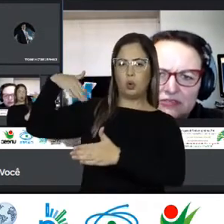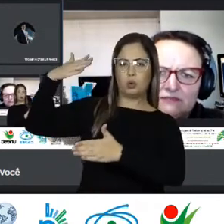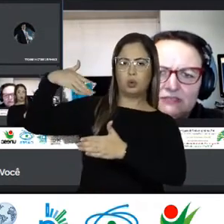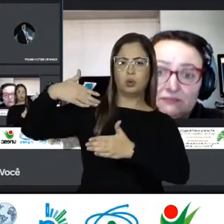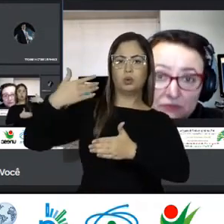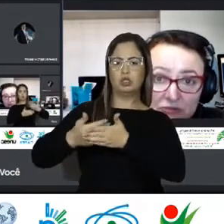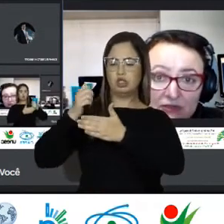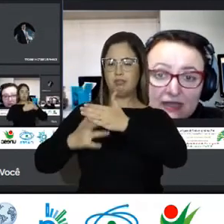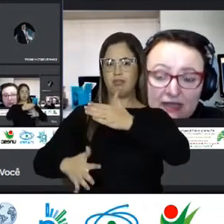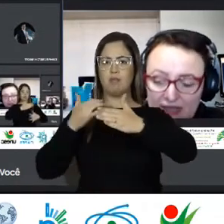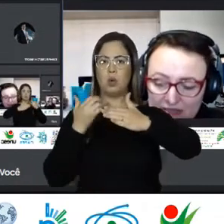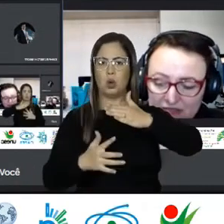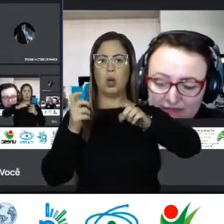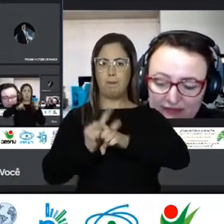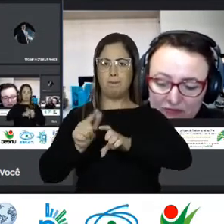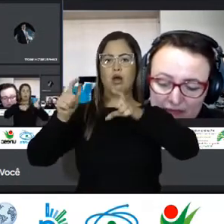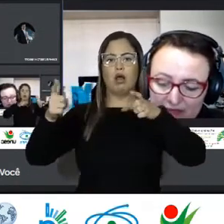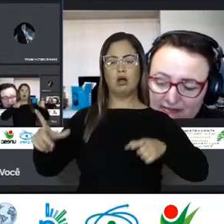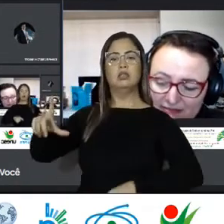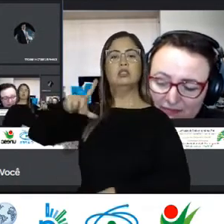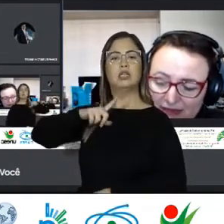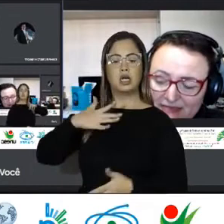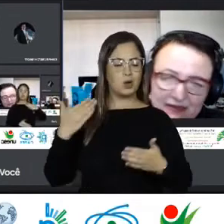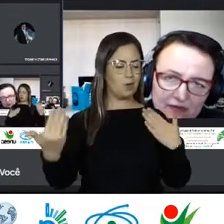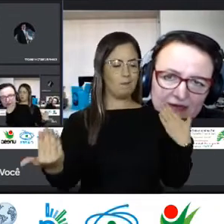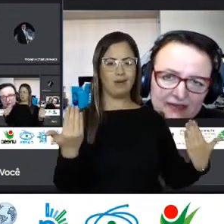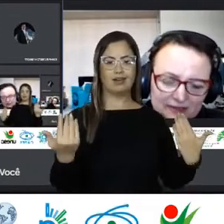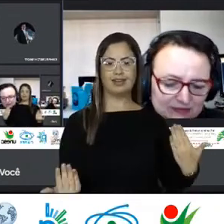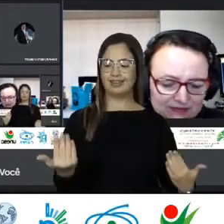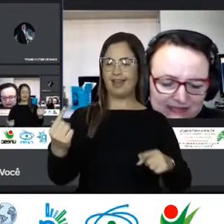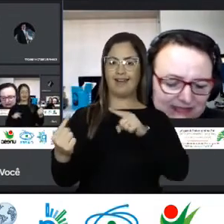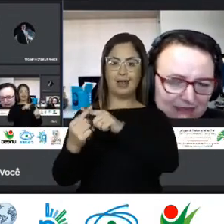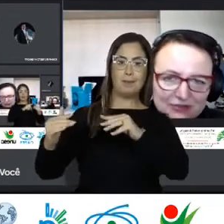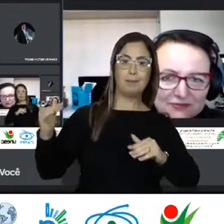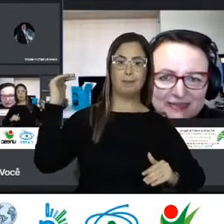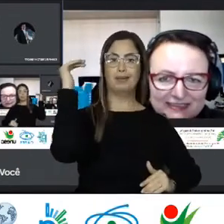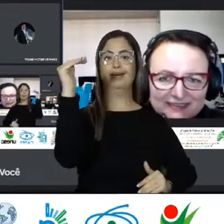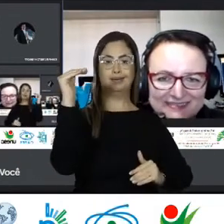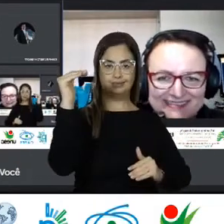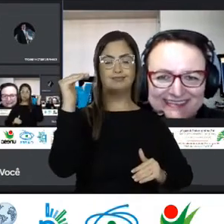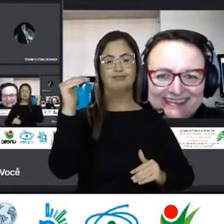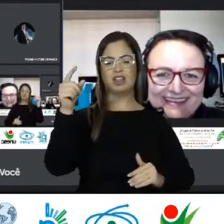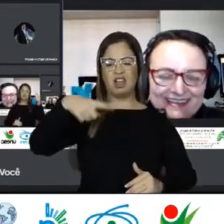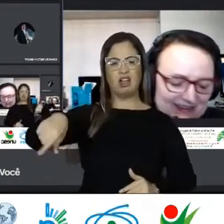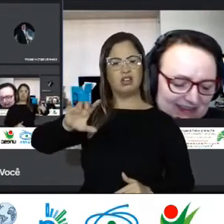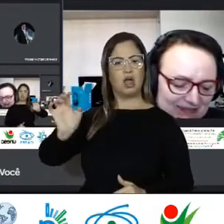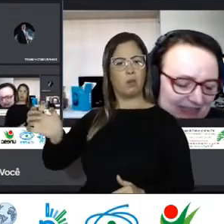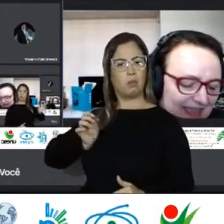olhar Os números de refúgio A gente vai ver Que os países Que mais acolhem Não são necessariamente Os mais ricos